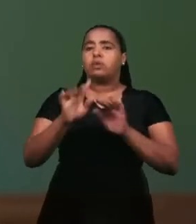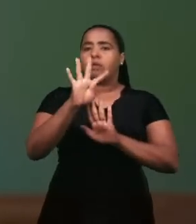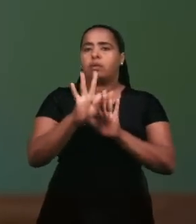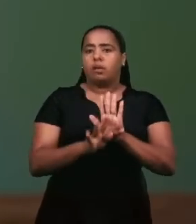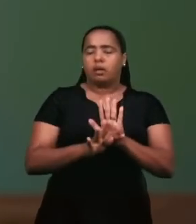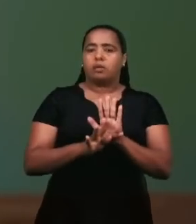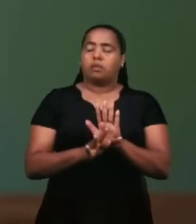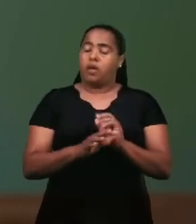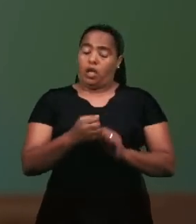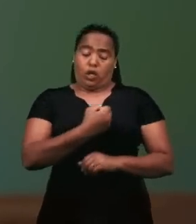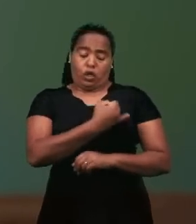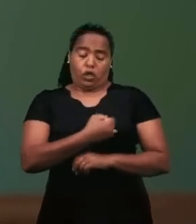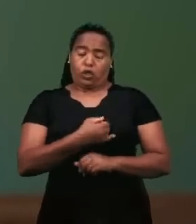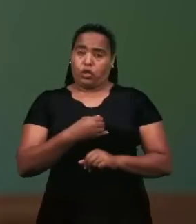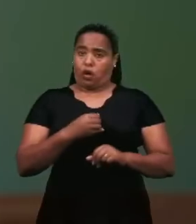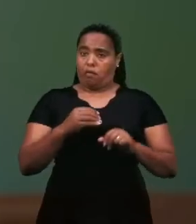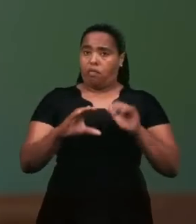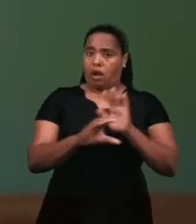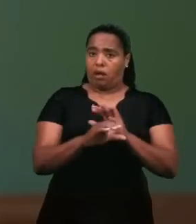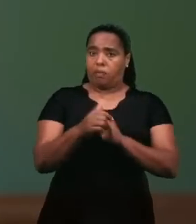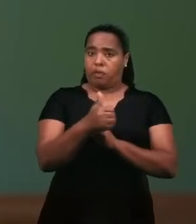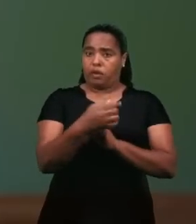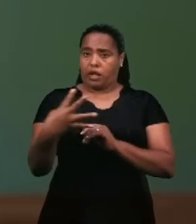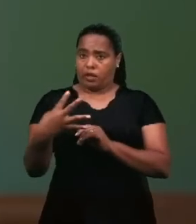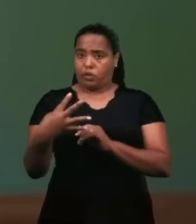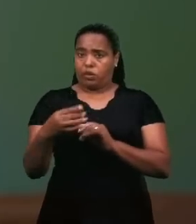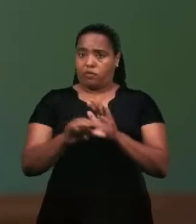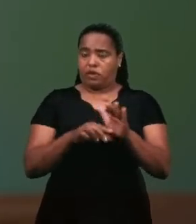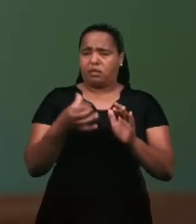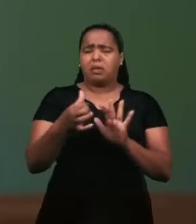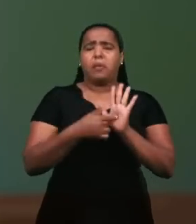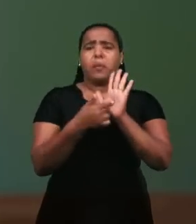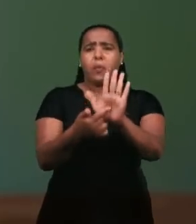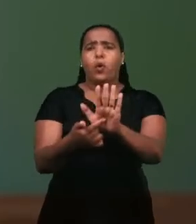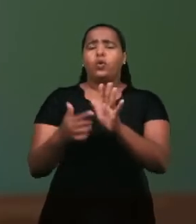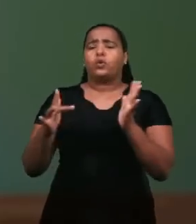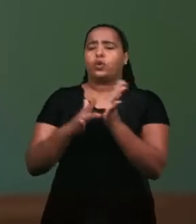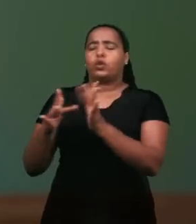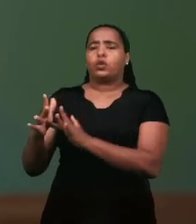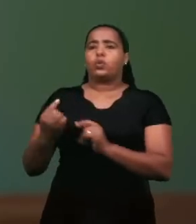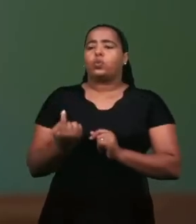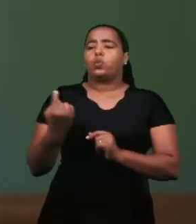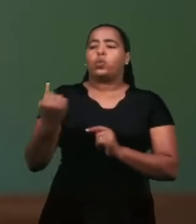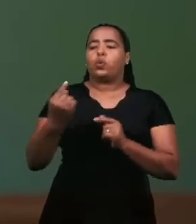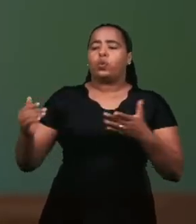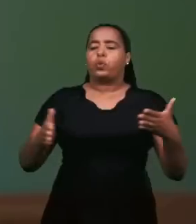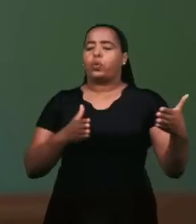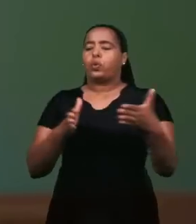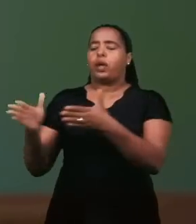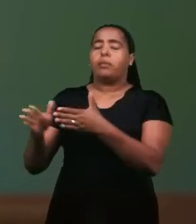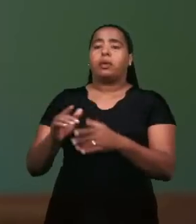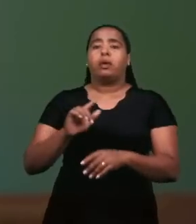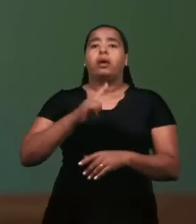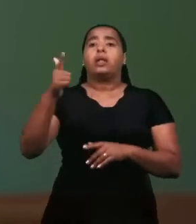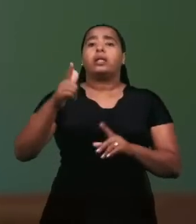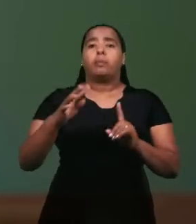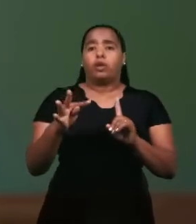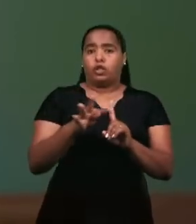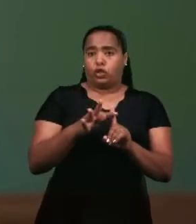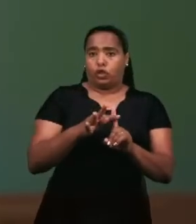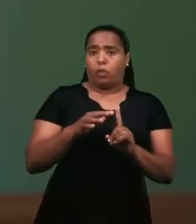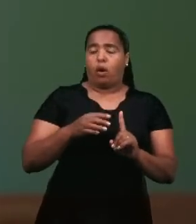em João 14, verso 6, ela citou ali Jesus como o único caminho. Depois, em 1 Timóteo, capítulo 2,